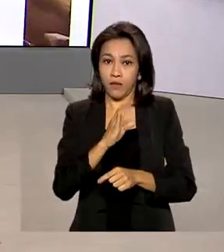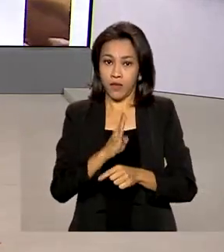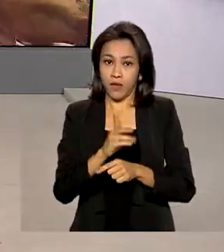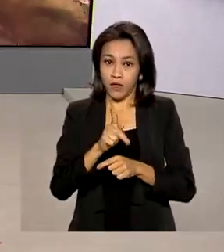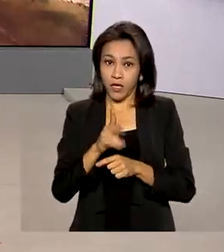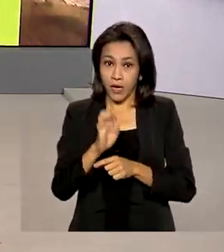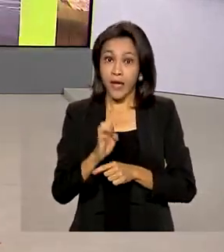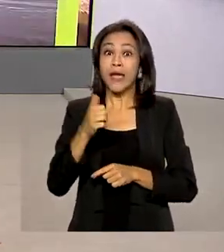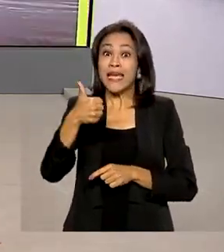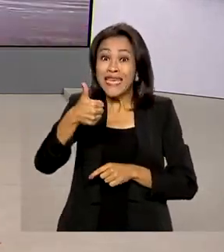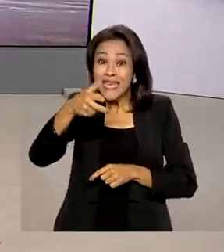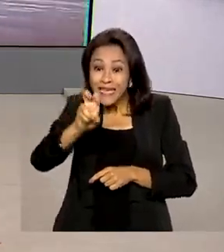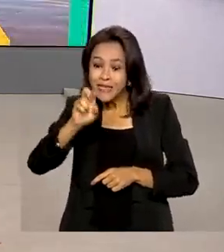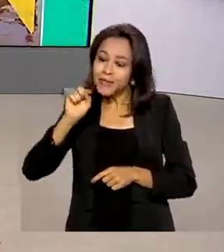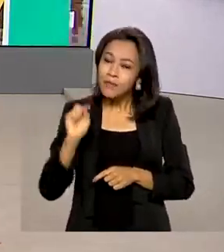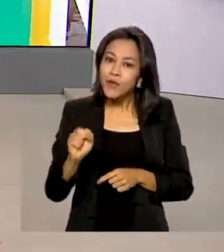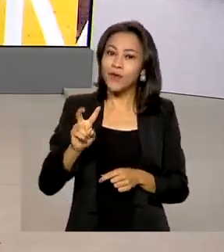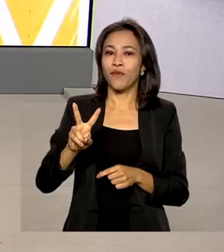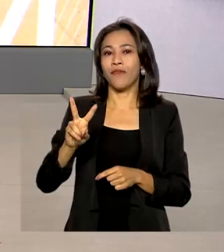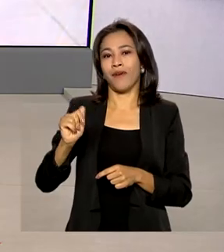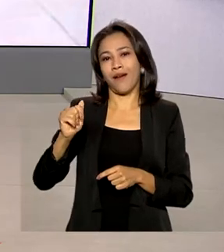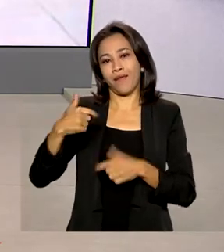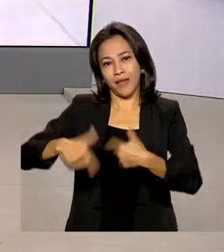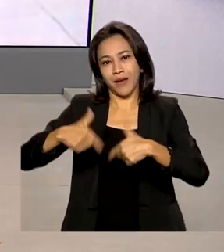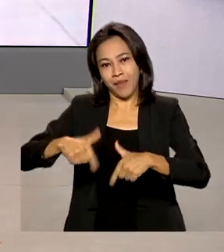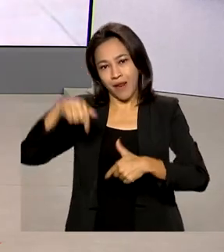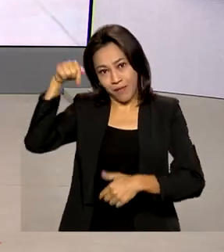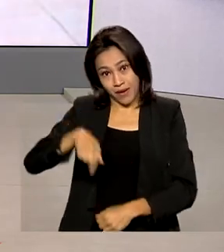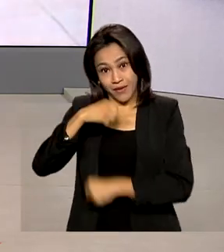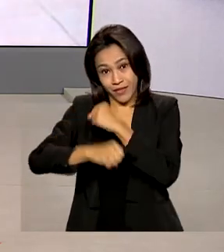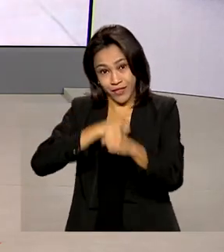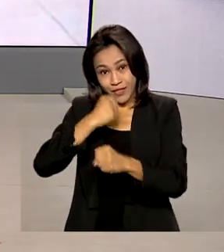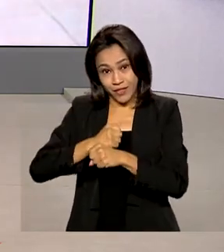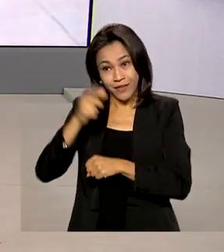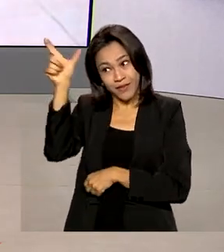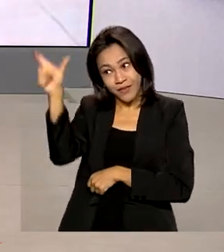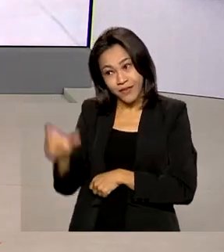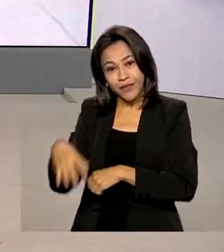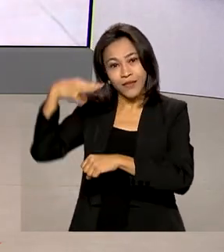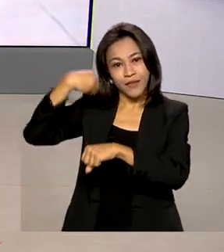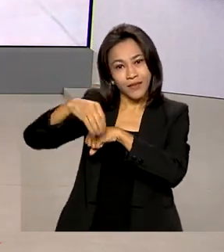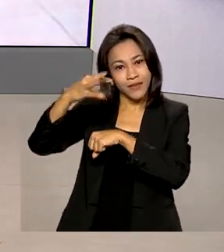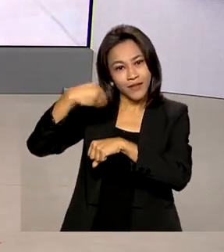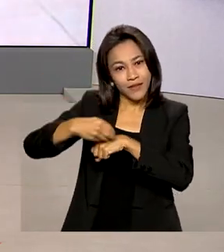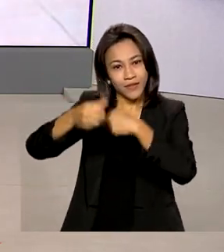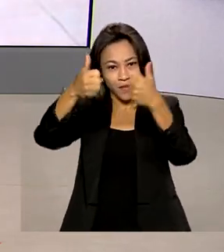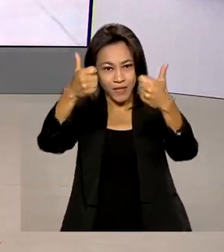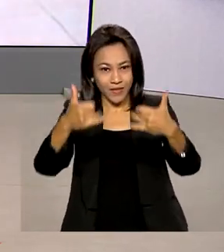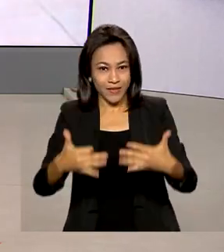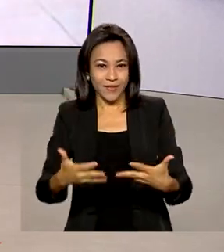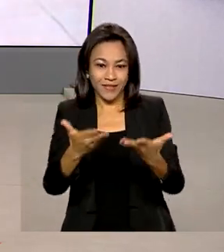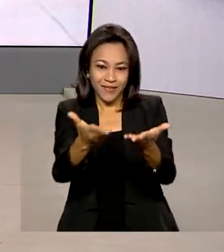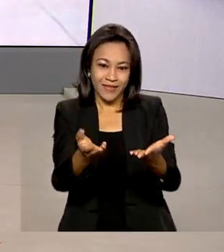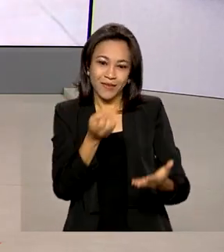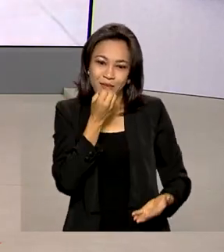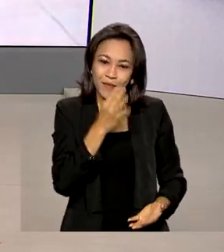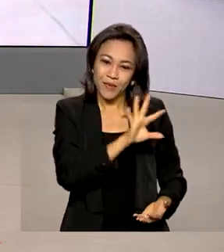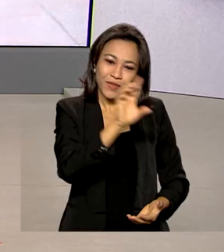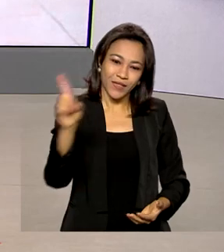mil vagas para trabalhar no censo deste ano. Ana Luíza Prazer traz as informações ao vivo pra gente. Oi Ana, bom dia!